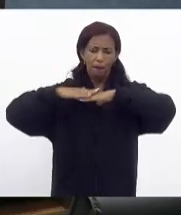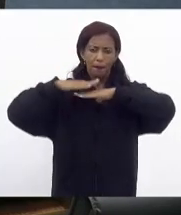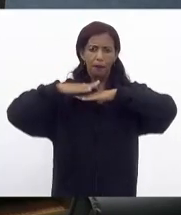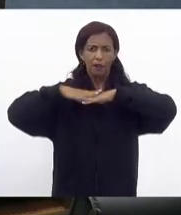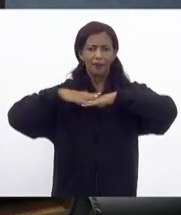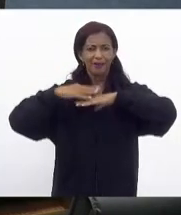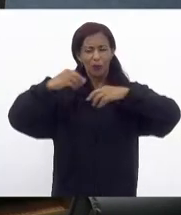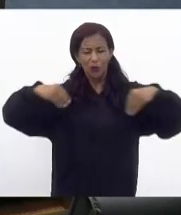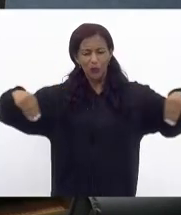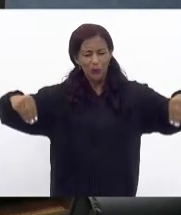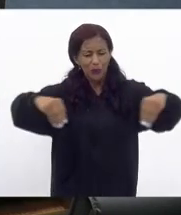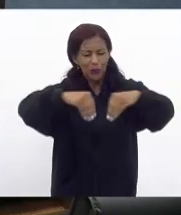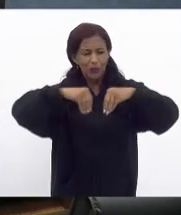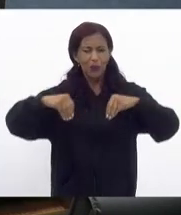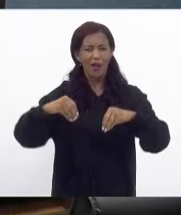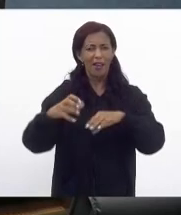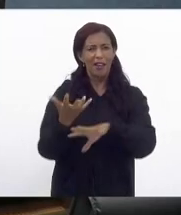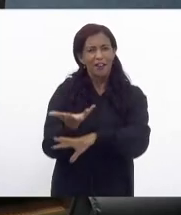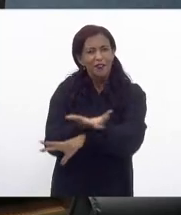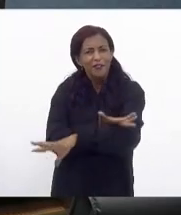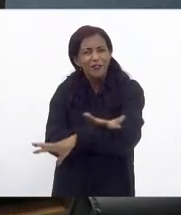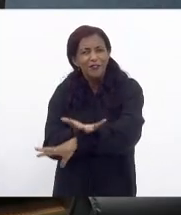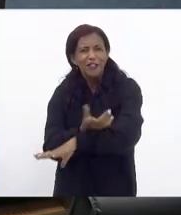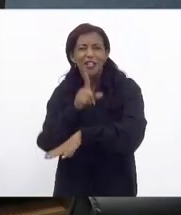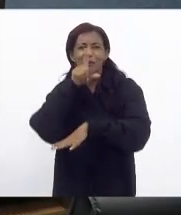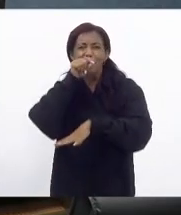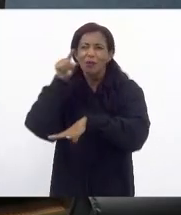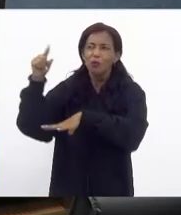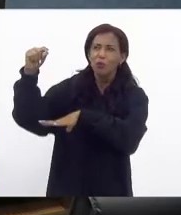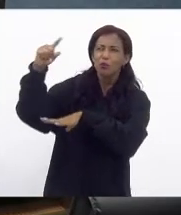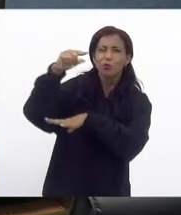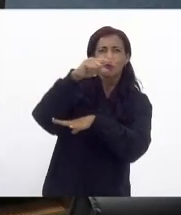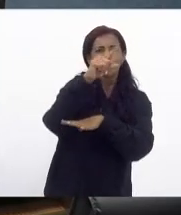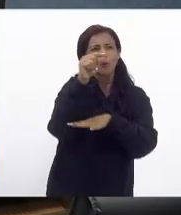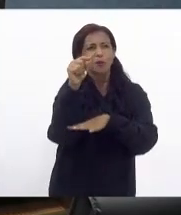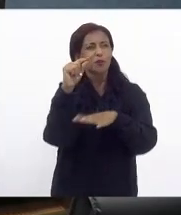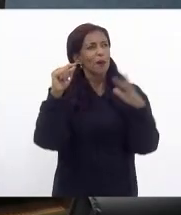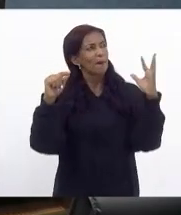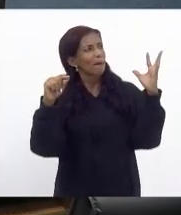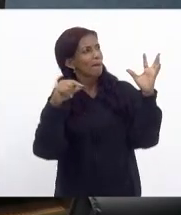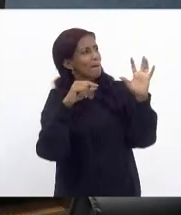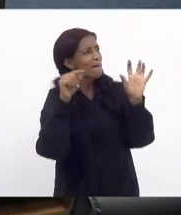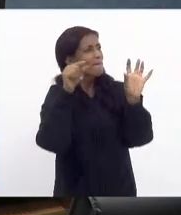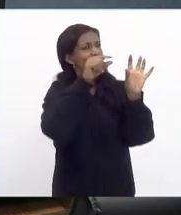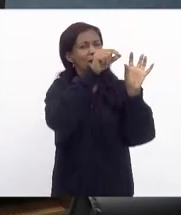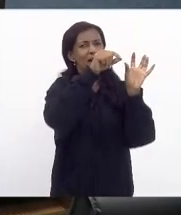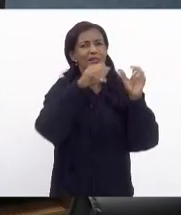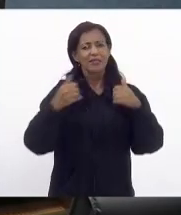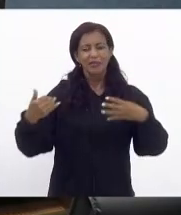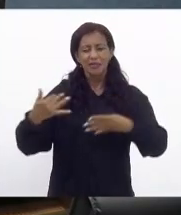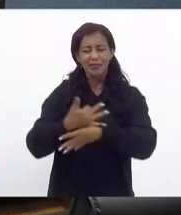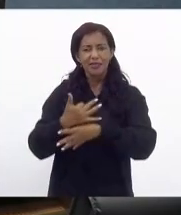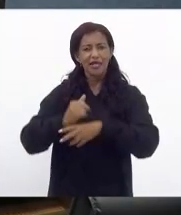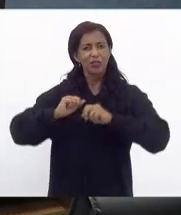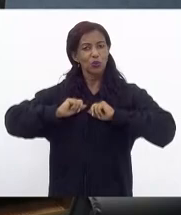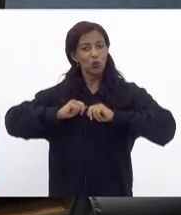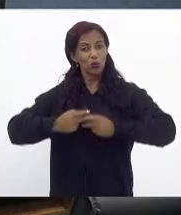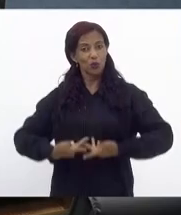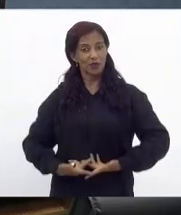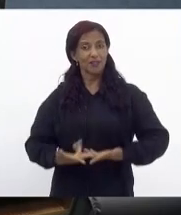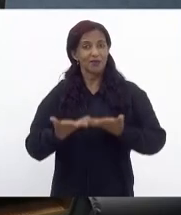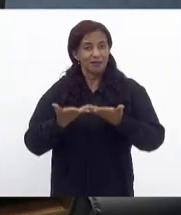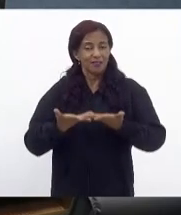o verde acaba atraindo os pássaros então é outra concepção de cidade mais humana e por fim